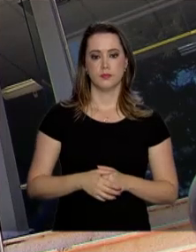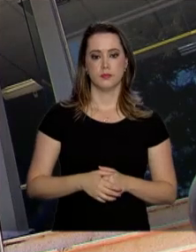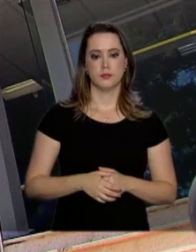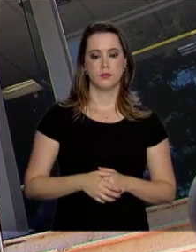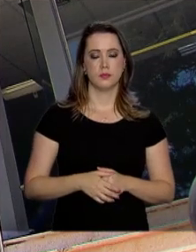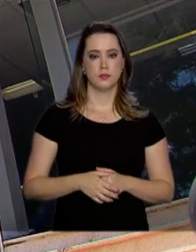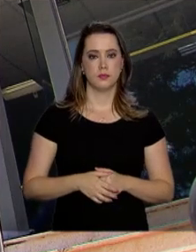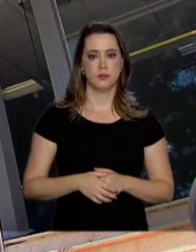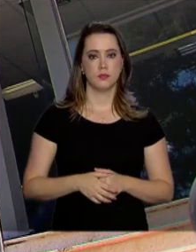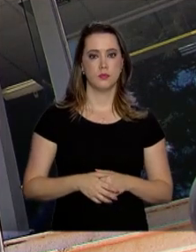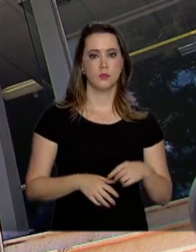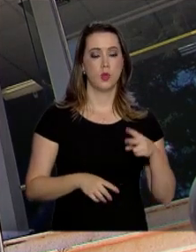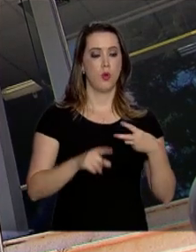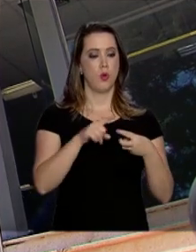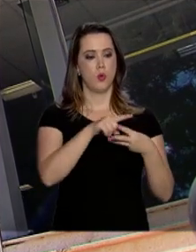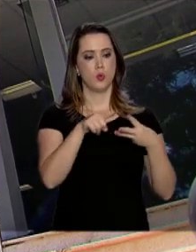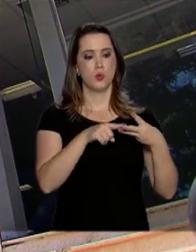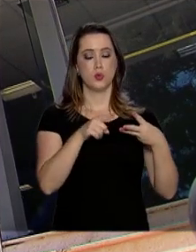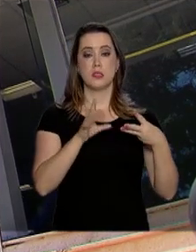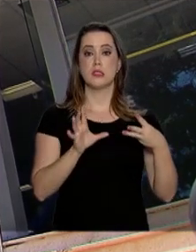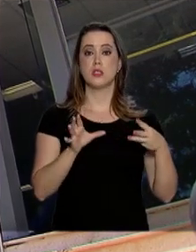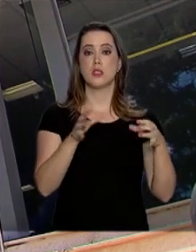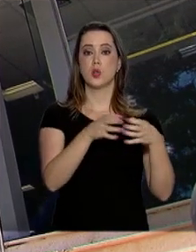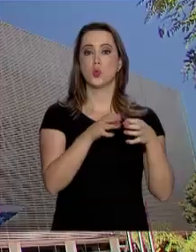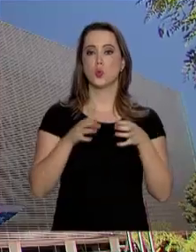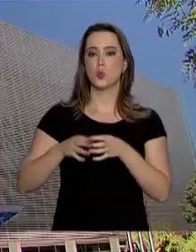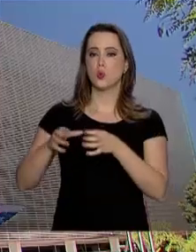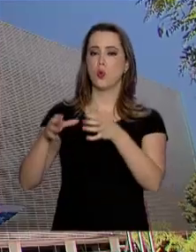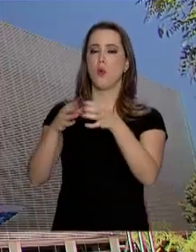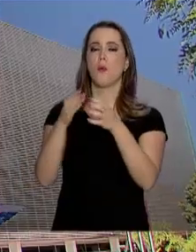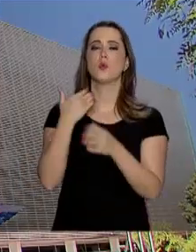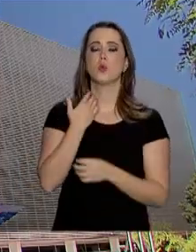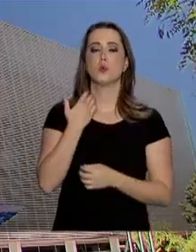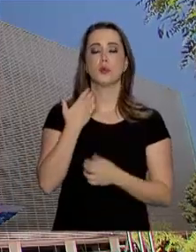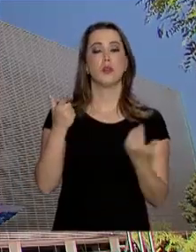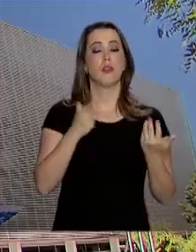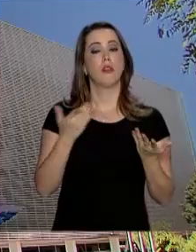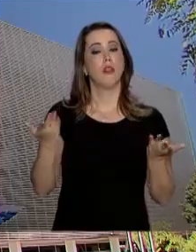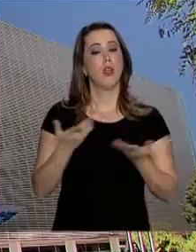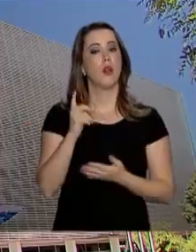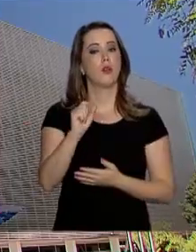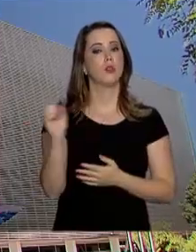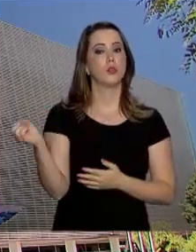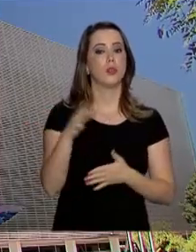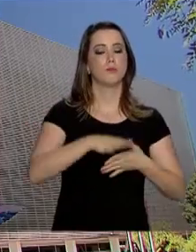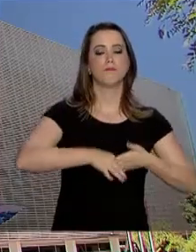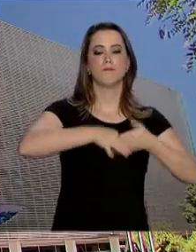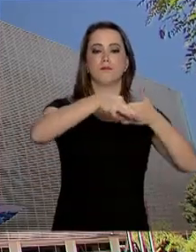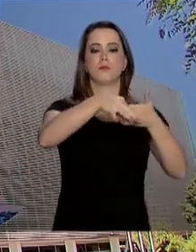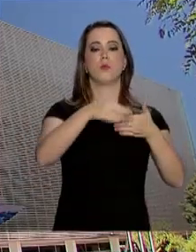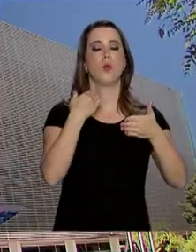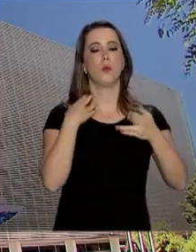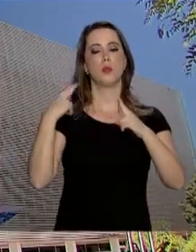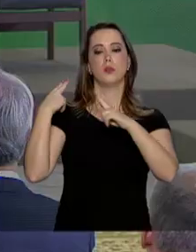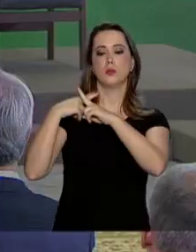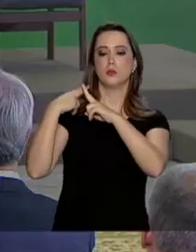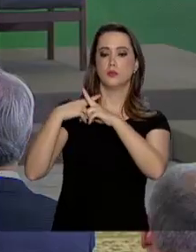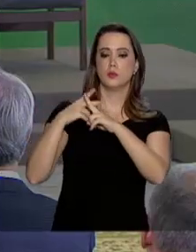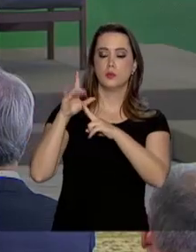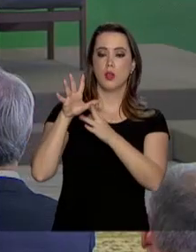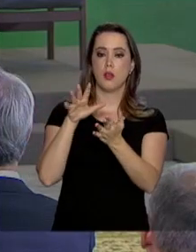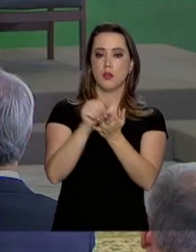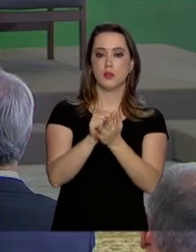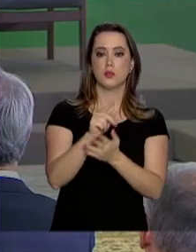Os três maiores bancos públicos do Brasil contam agora com novos comandos. Na Caixa Econômica Federal,